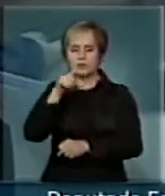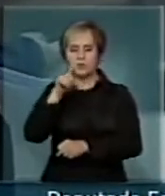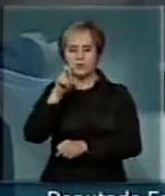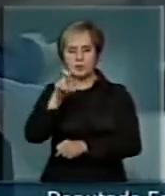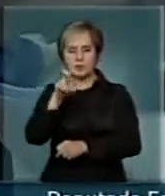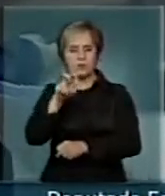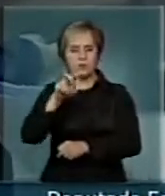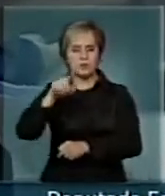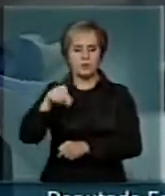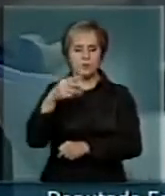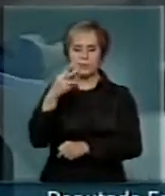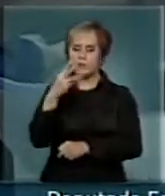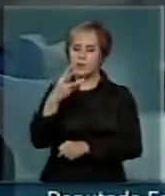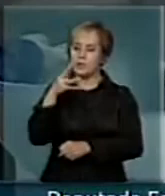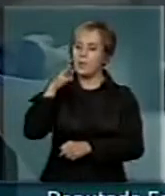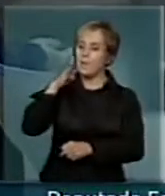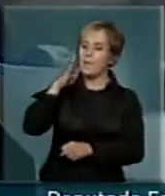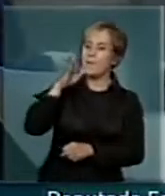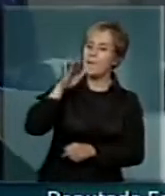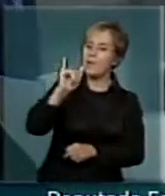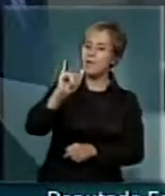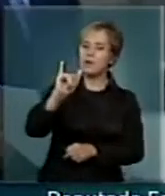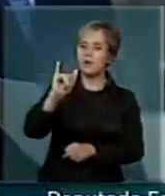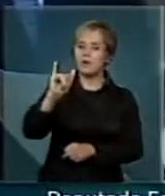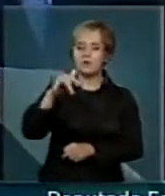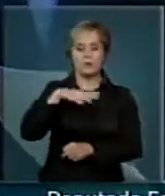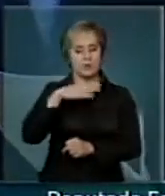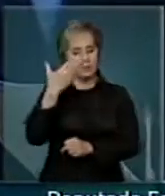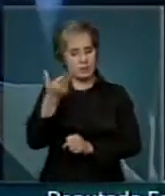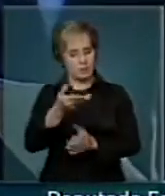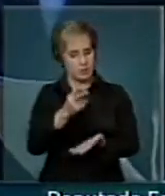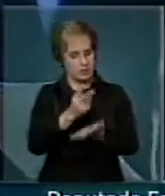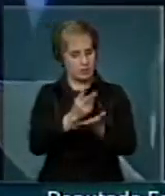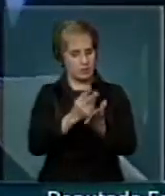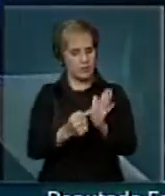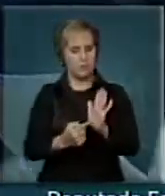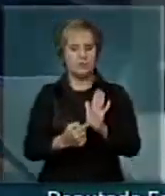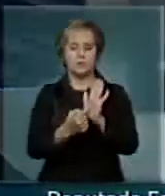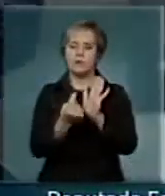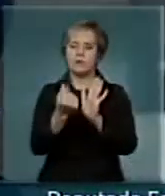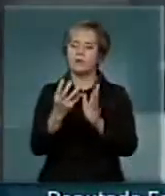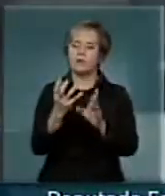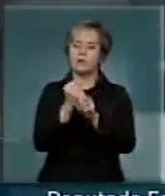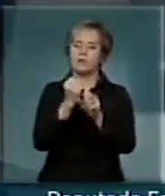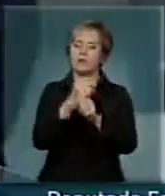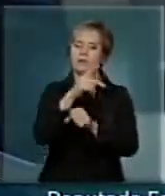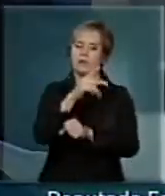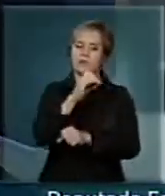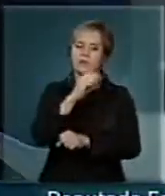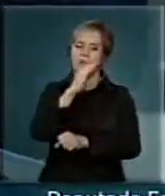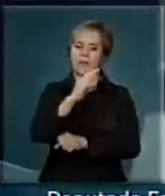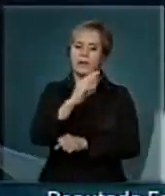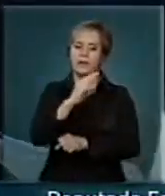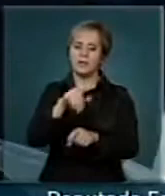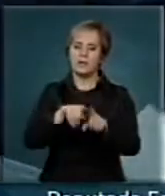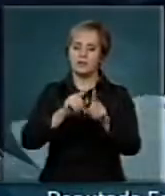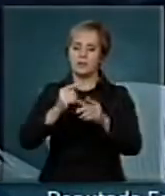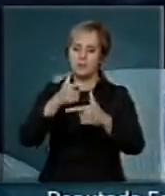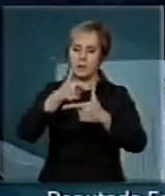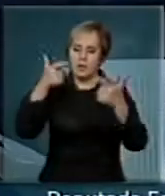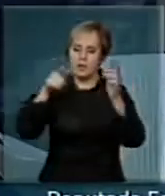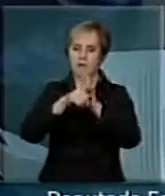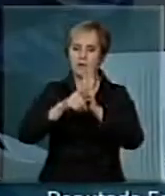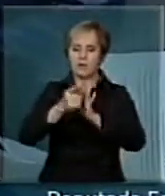,3 bilhões e estão aqui preservados os recursos do PAC, o aumento das